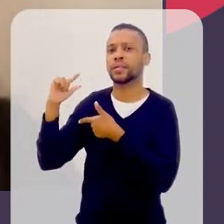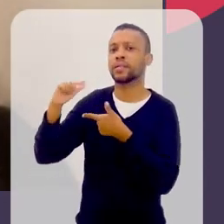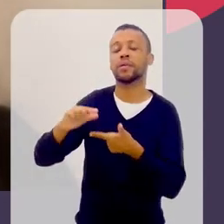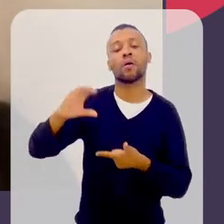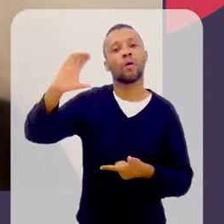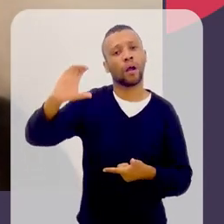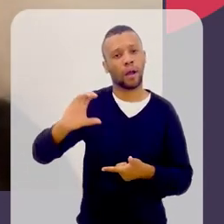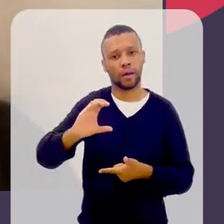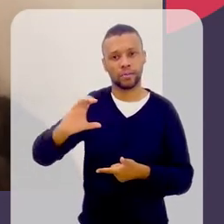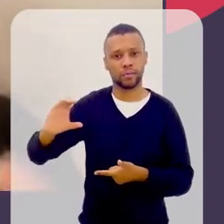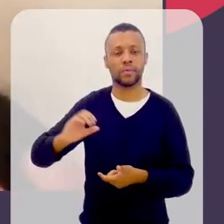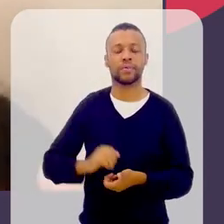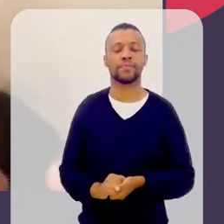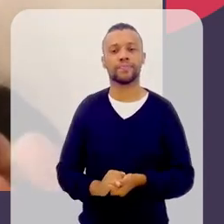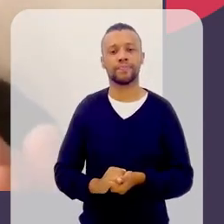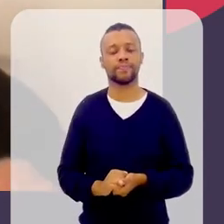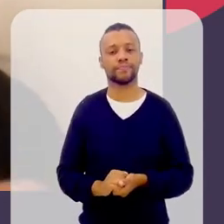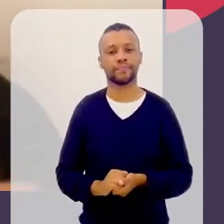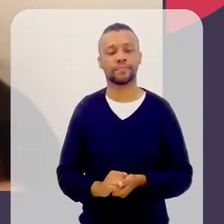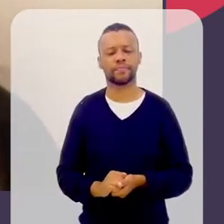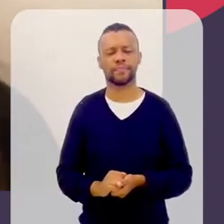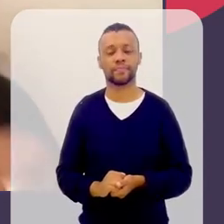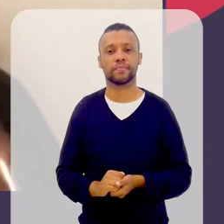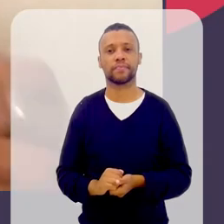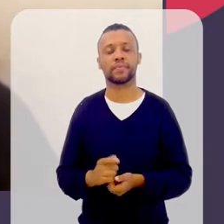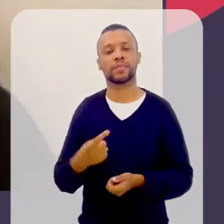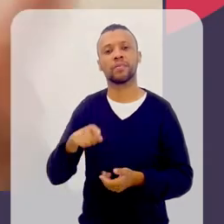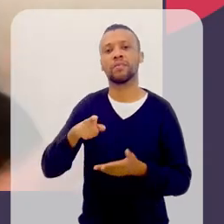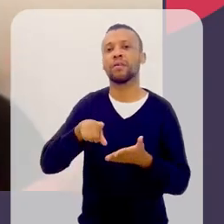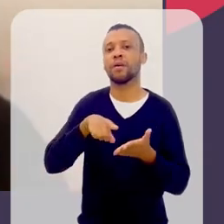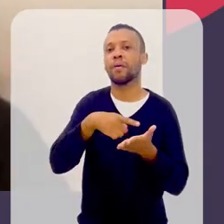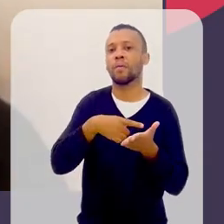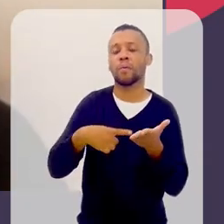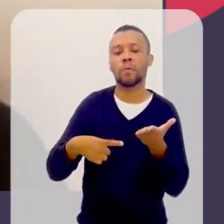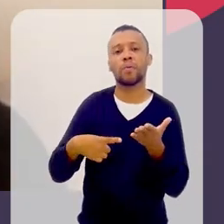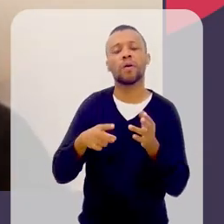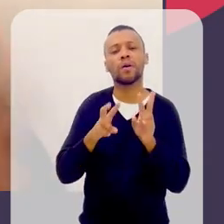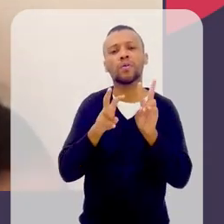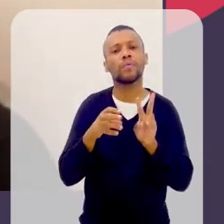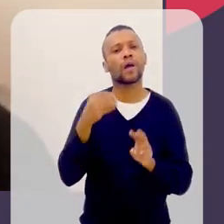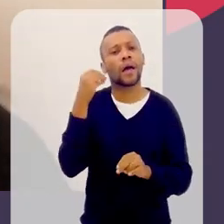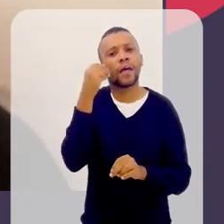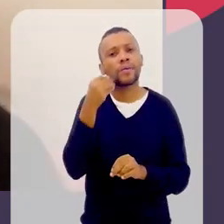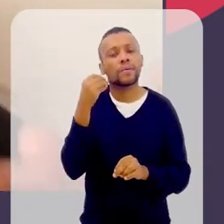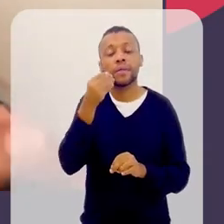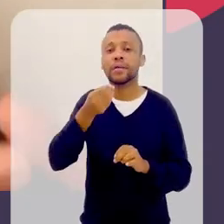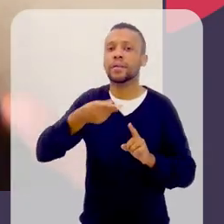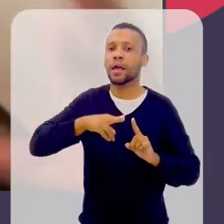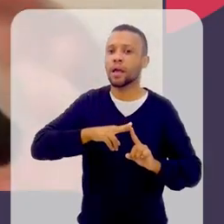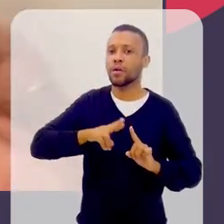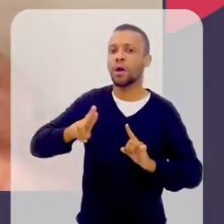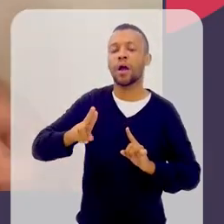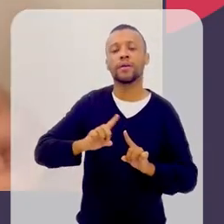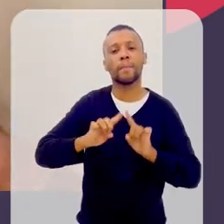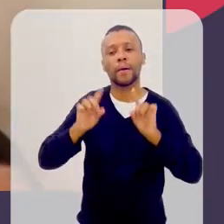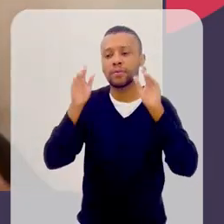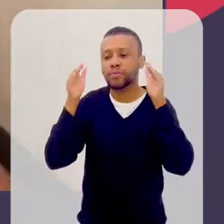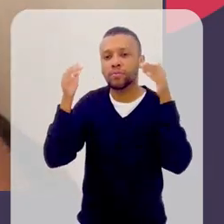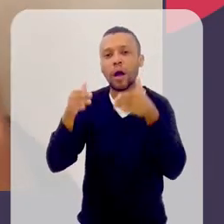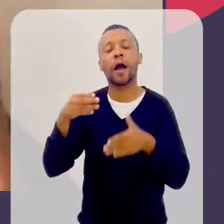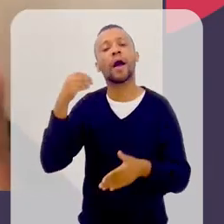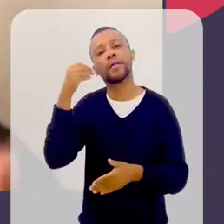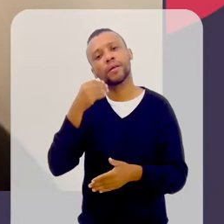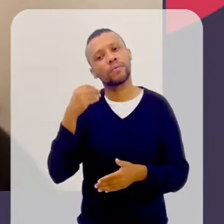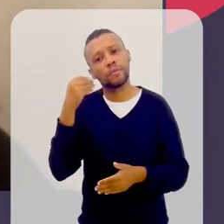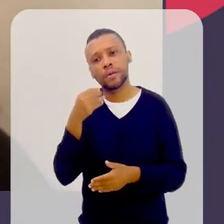católica. Então, escreviam diários místicos, Diários sobre as suas experiências religiosas. Mas sempre assim, a partir da